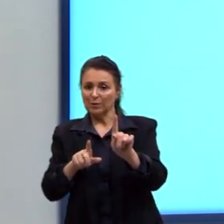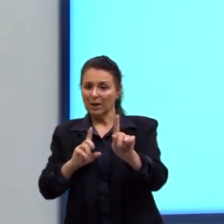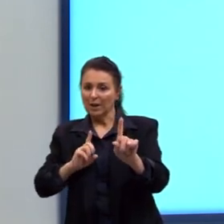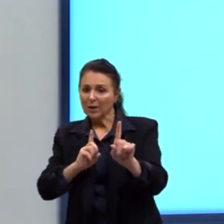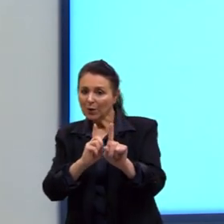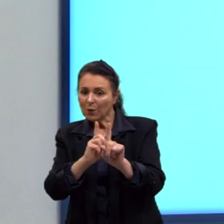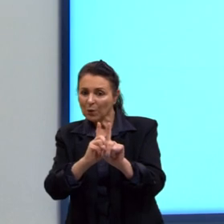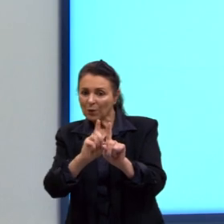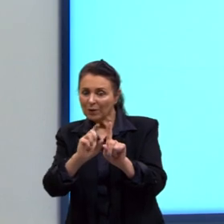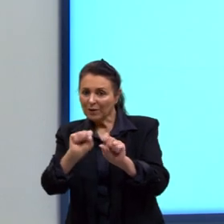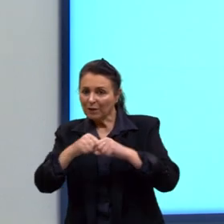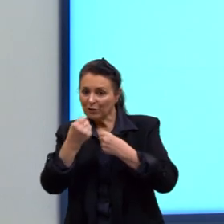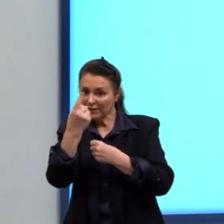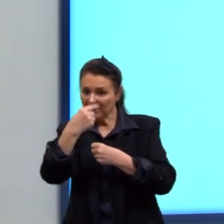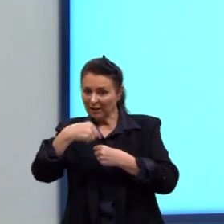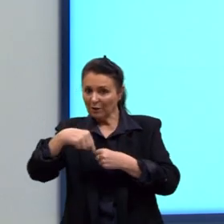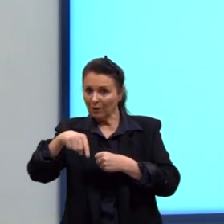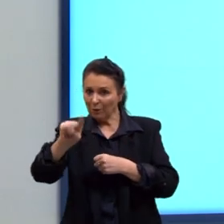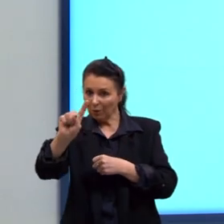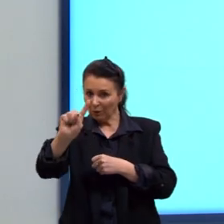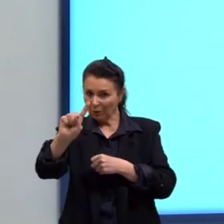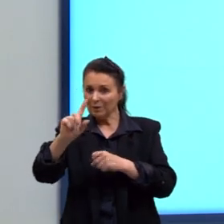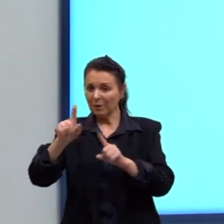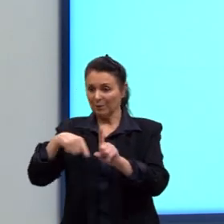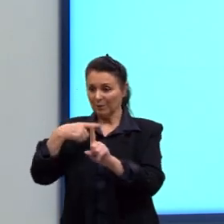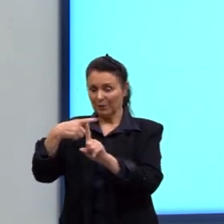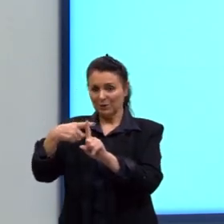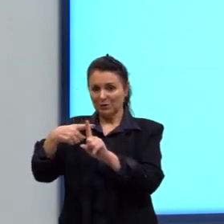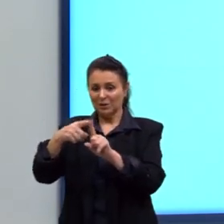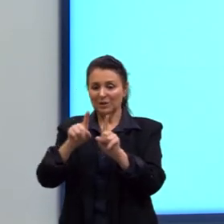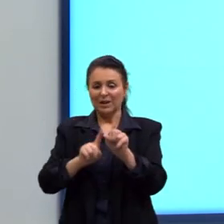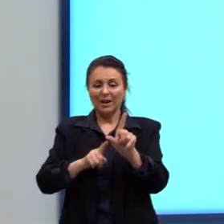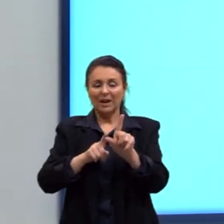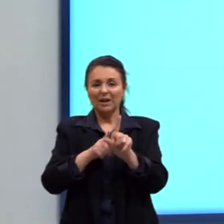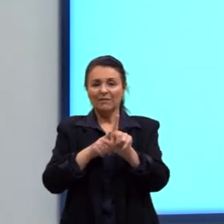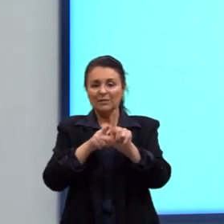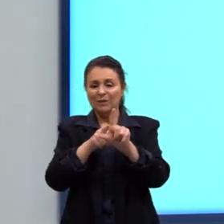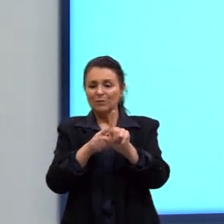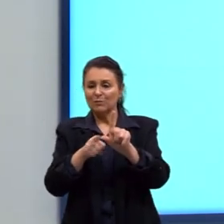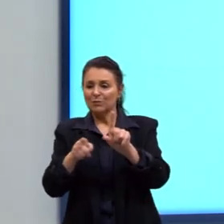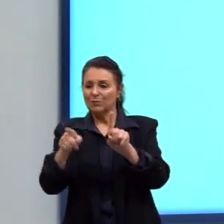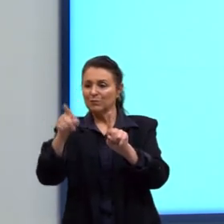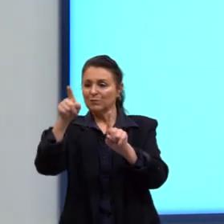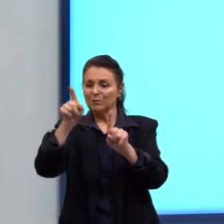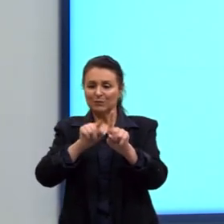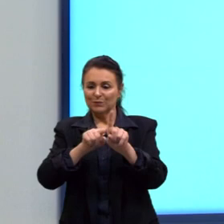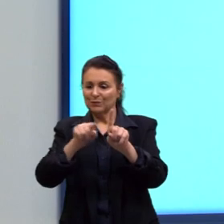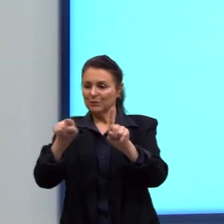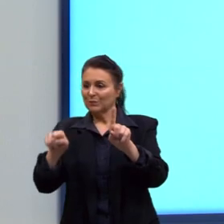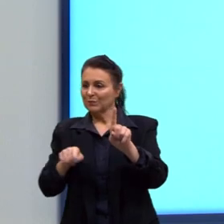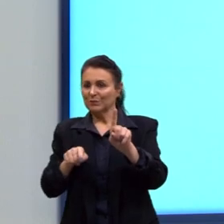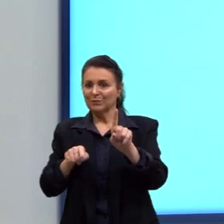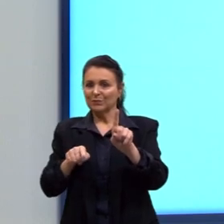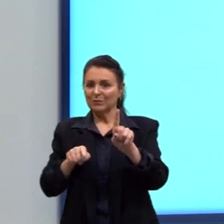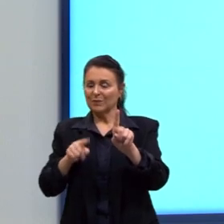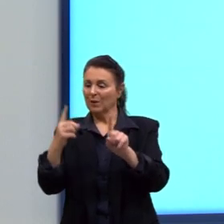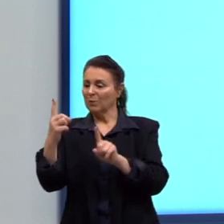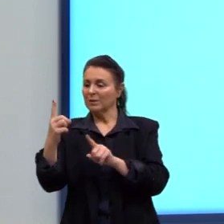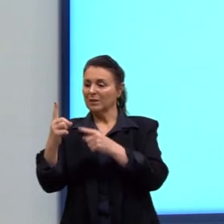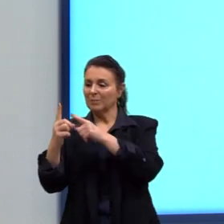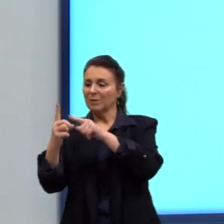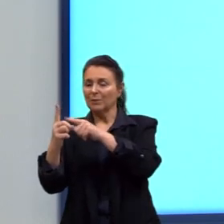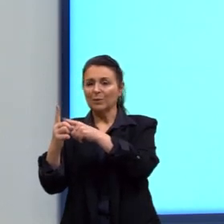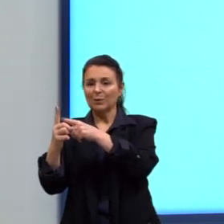da outra carga positiva, elas vão, o quê? Se desviar. E aí, claro, ela não vai ficar 100%